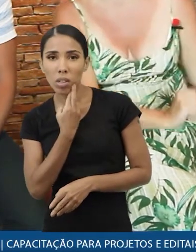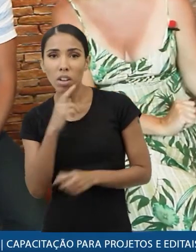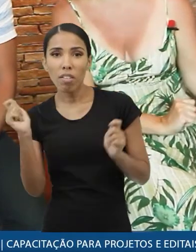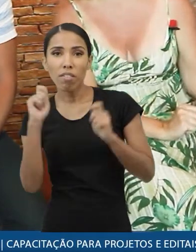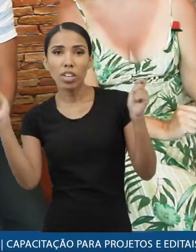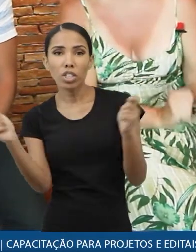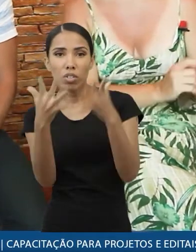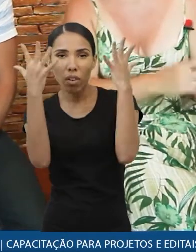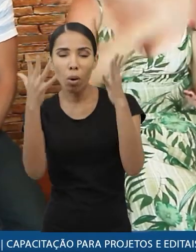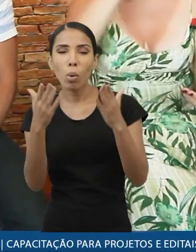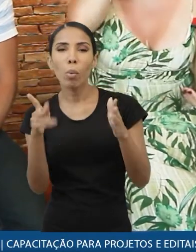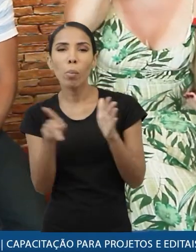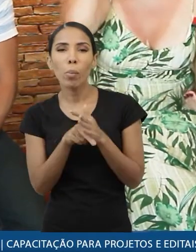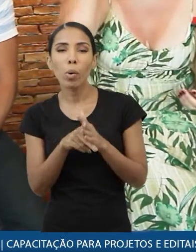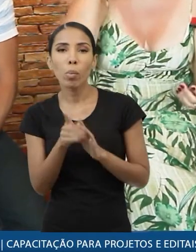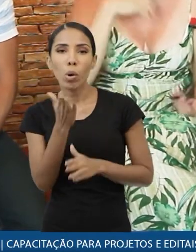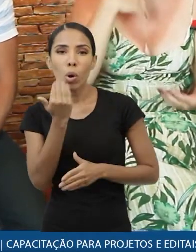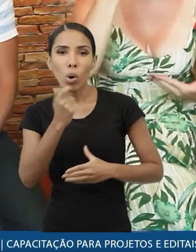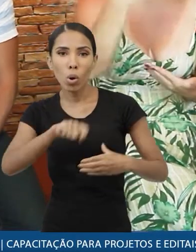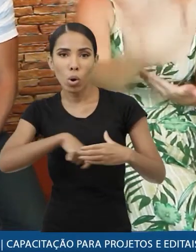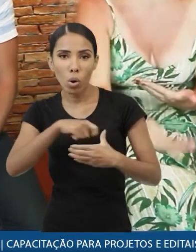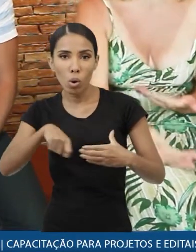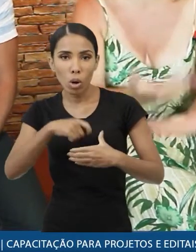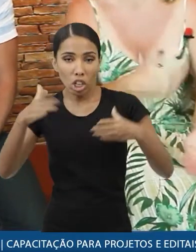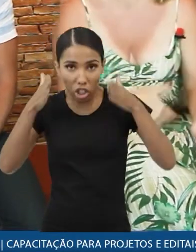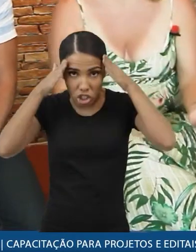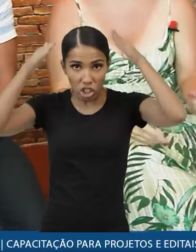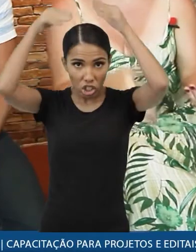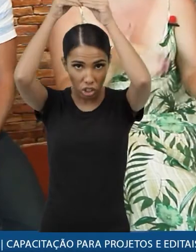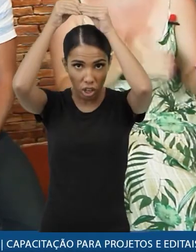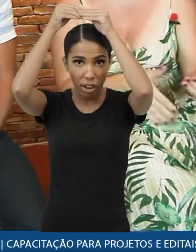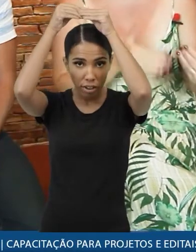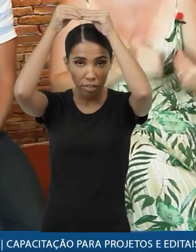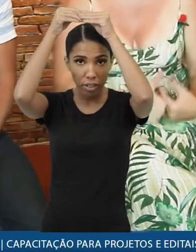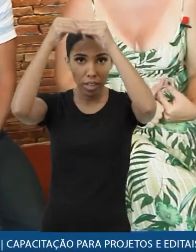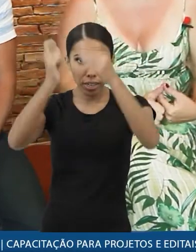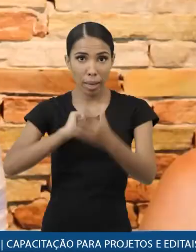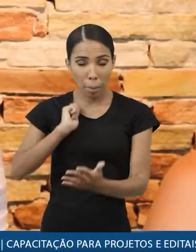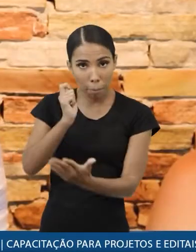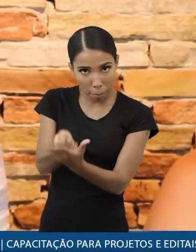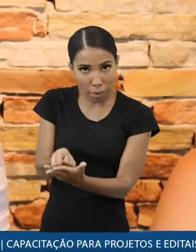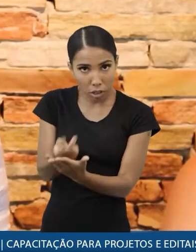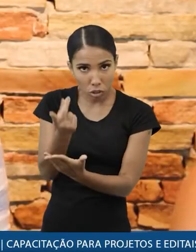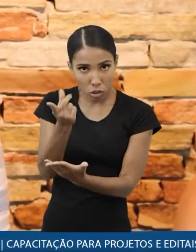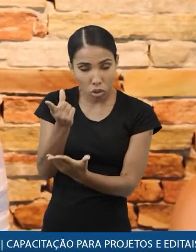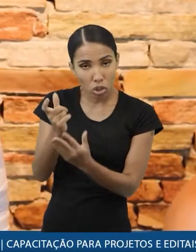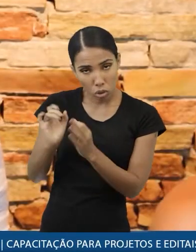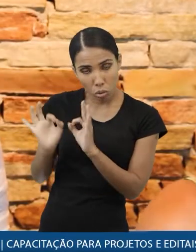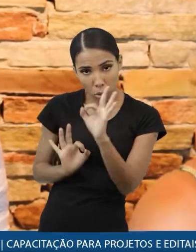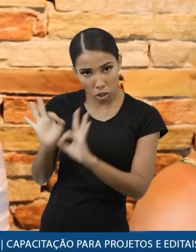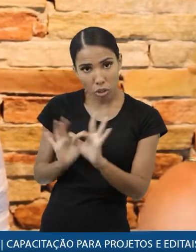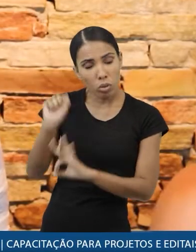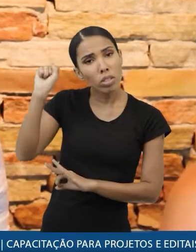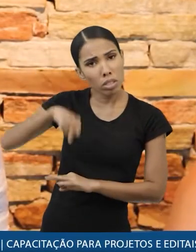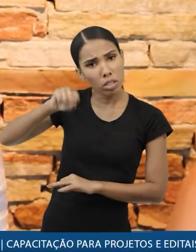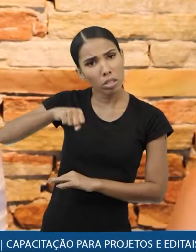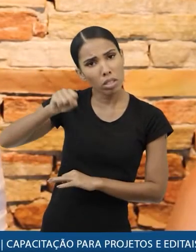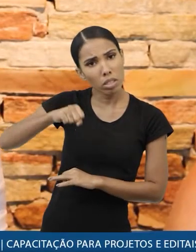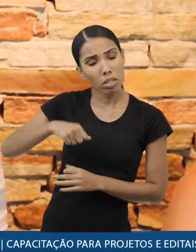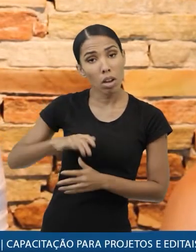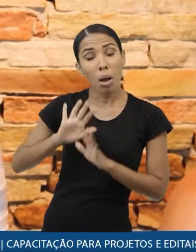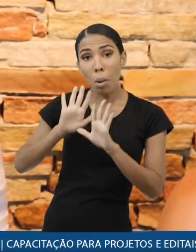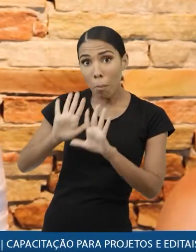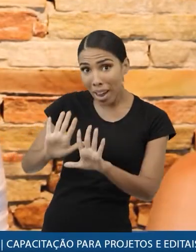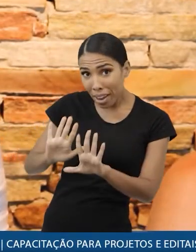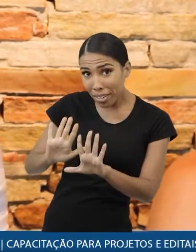festival de gastronomia e você querer pagar o cozinheiro com o dinheiro do projeto você vai pagar o cozinheiro com o dinheiro do projeto